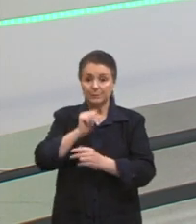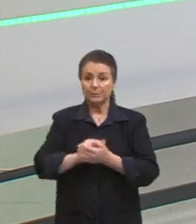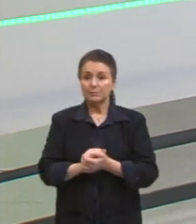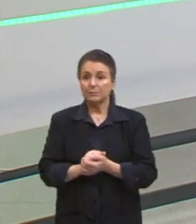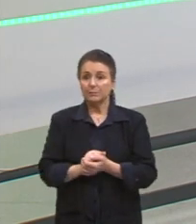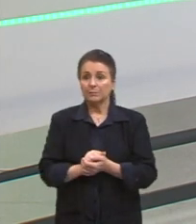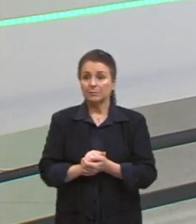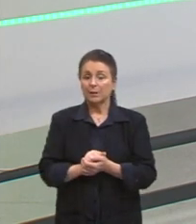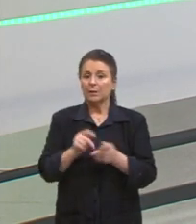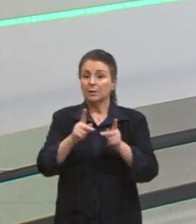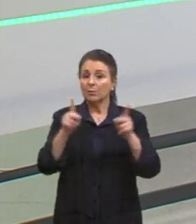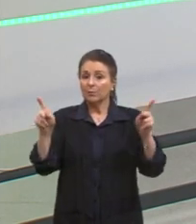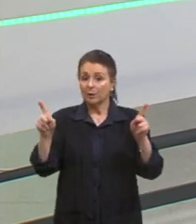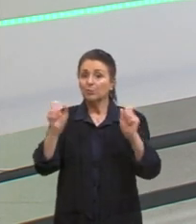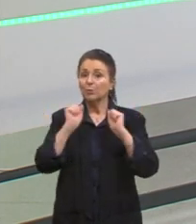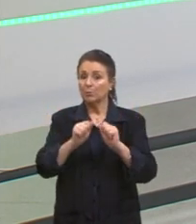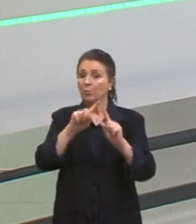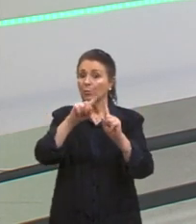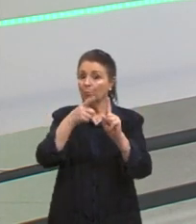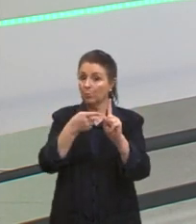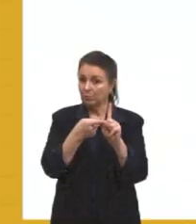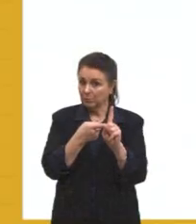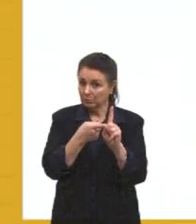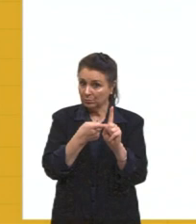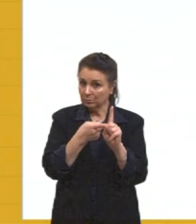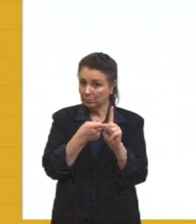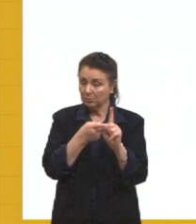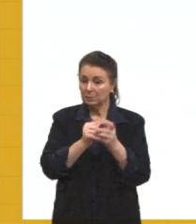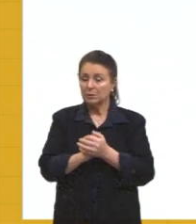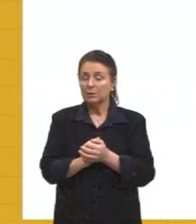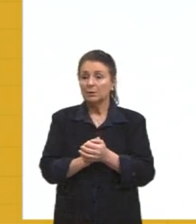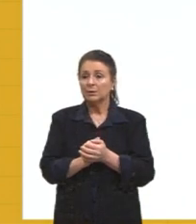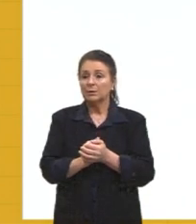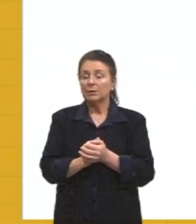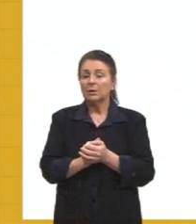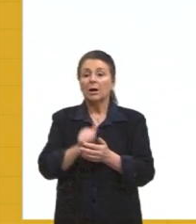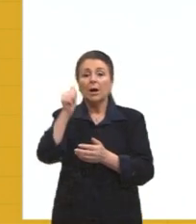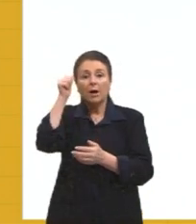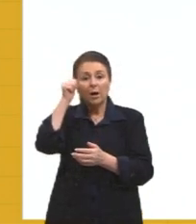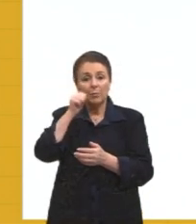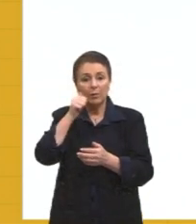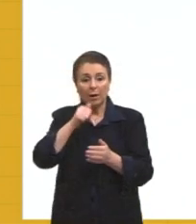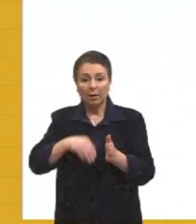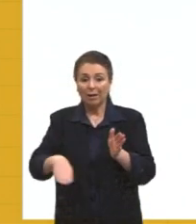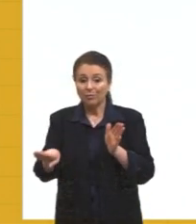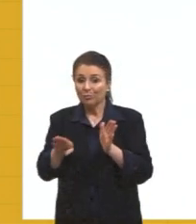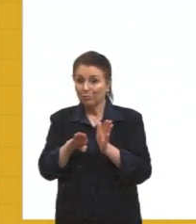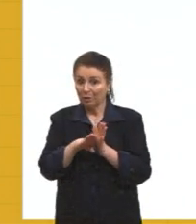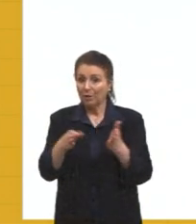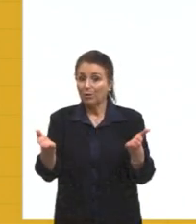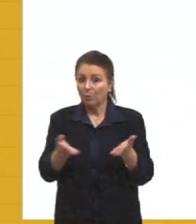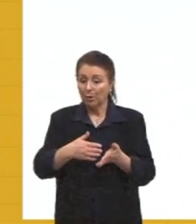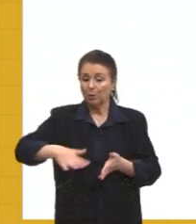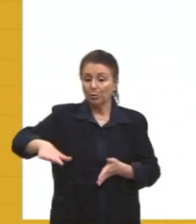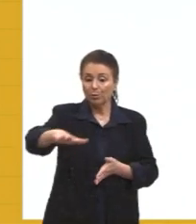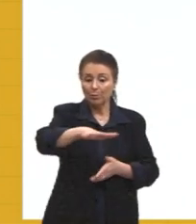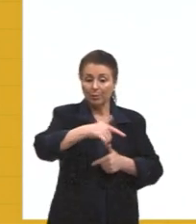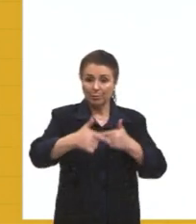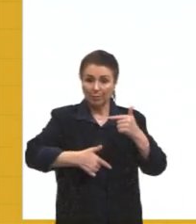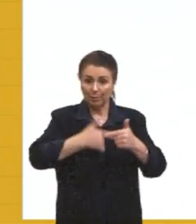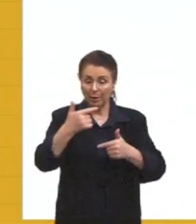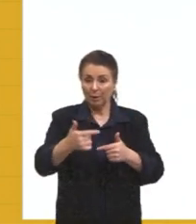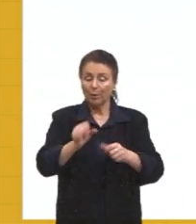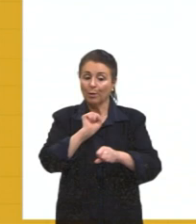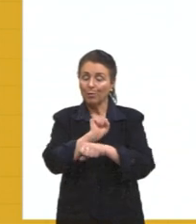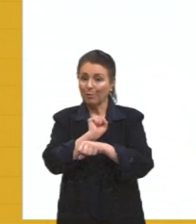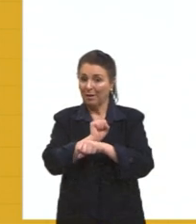estão em período fértil. Qual que é a questão, muitas vezes? A mulher, então, está chegando ao mercado de trabalho, ela está adiando, né,